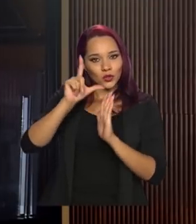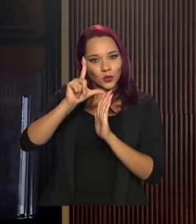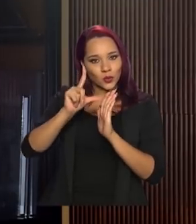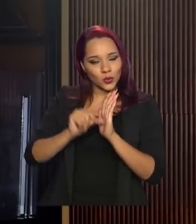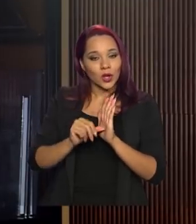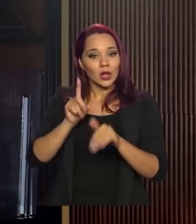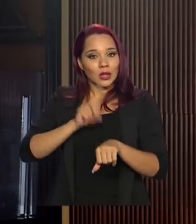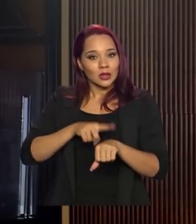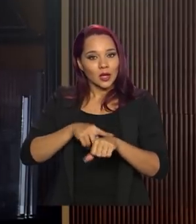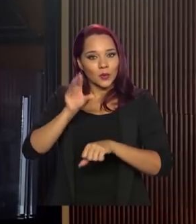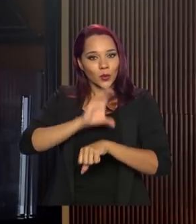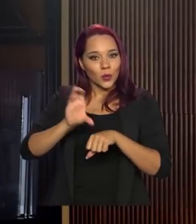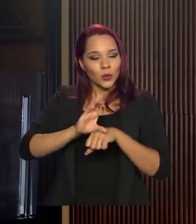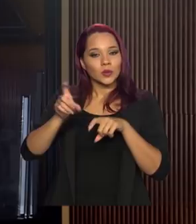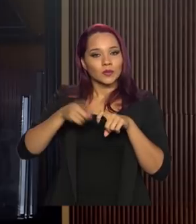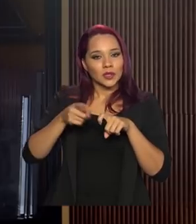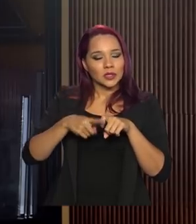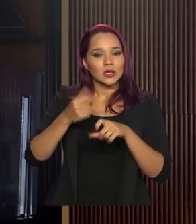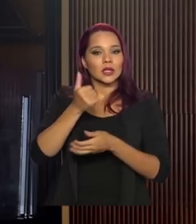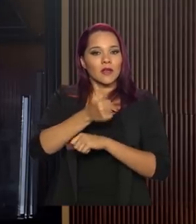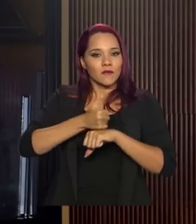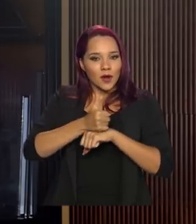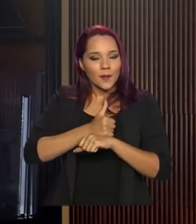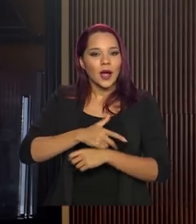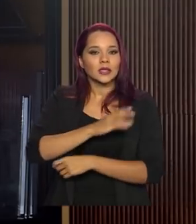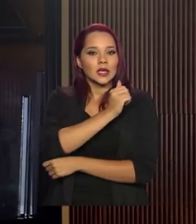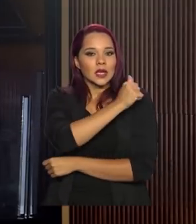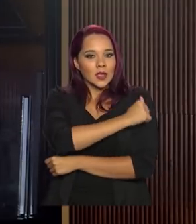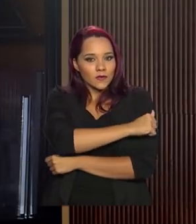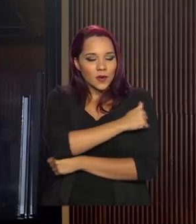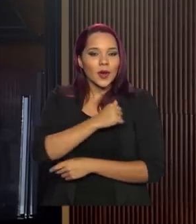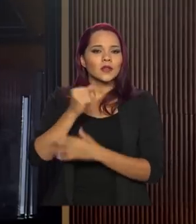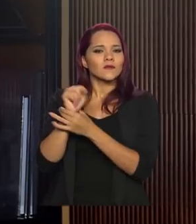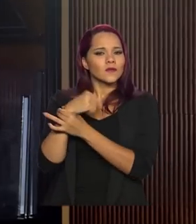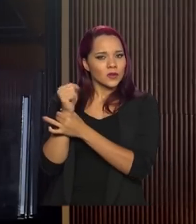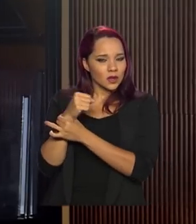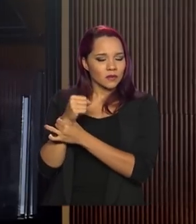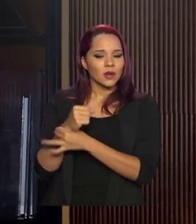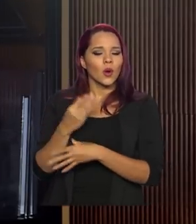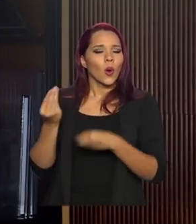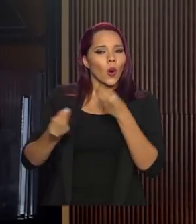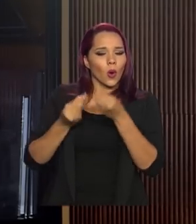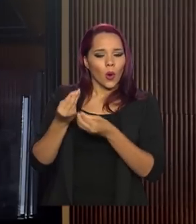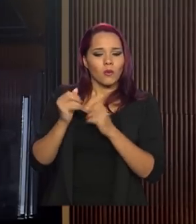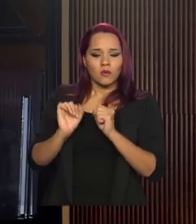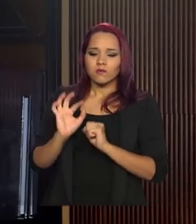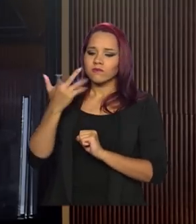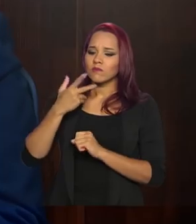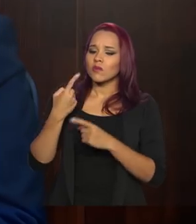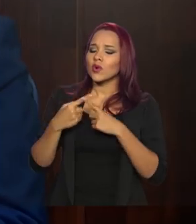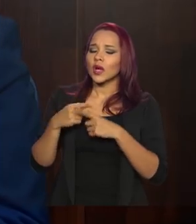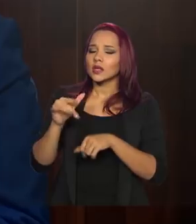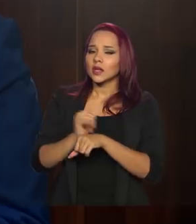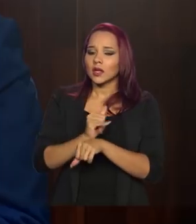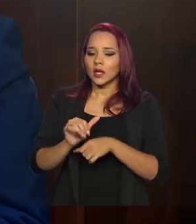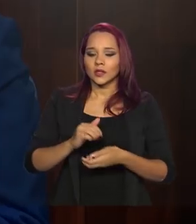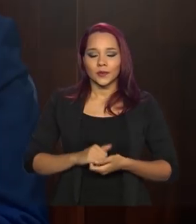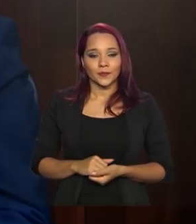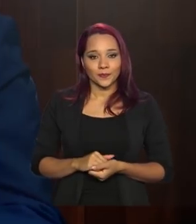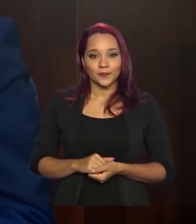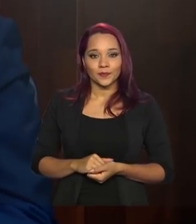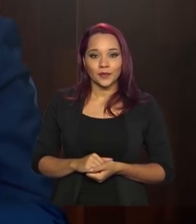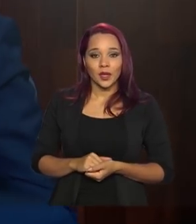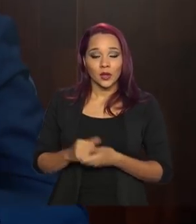duração dos cursos de medicina, farmácia, enfermagem e fisioterapia. Como isso pode ocorrer e por que essa medida? Pelo seguinte,